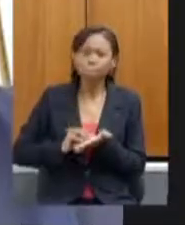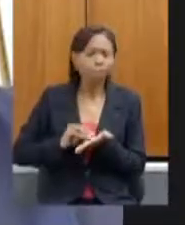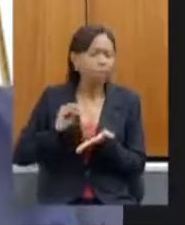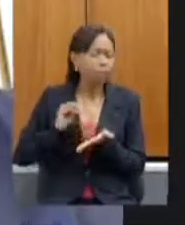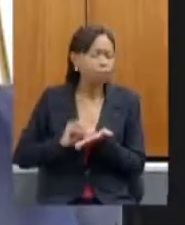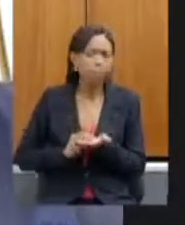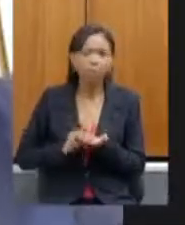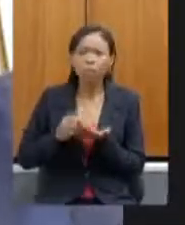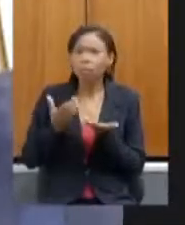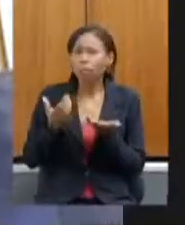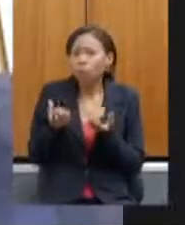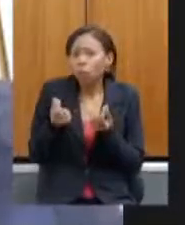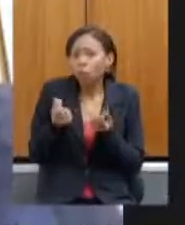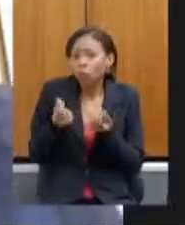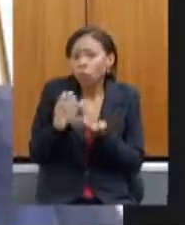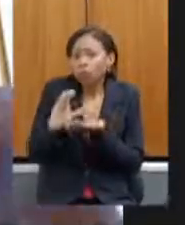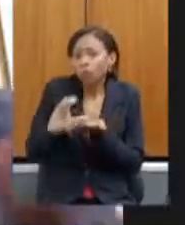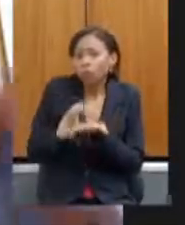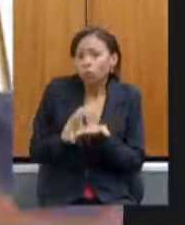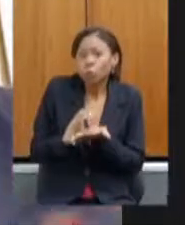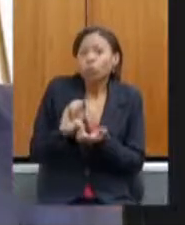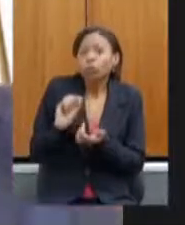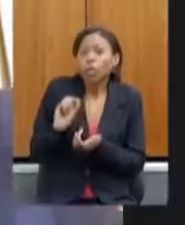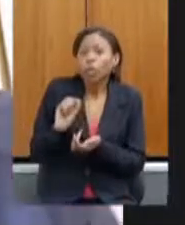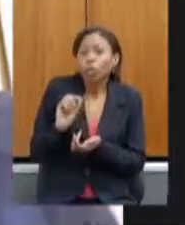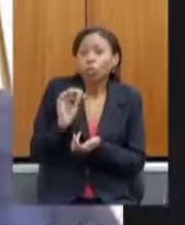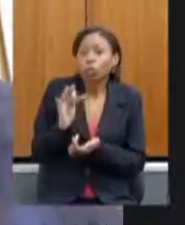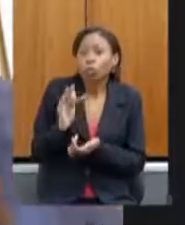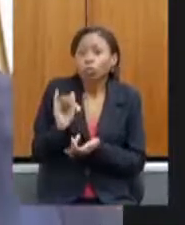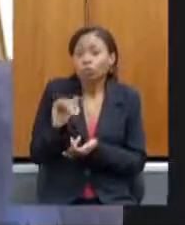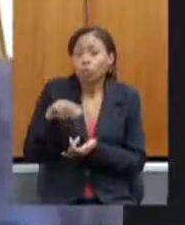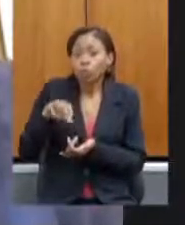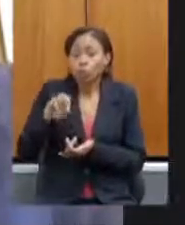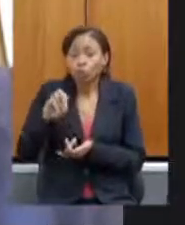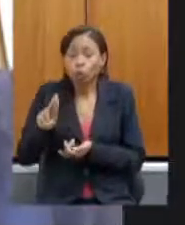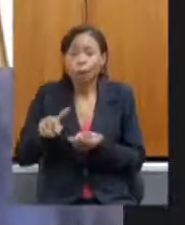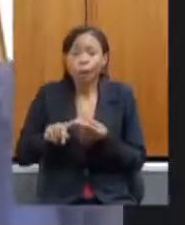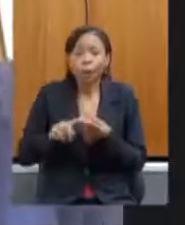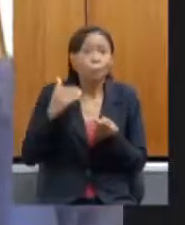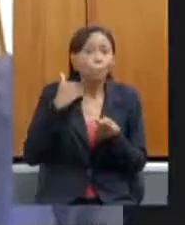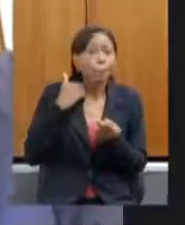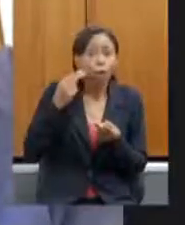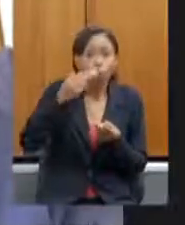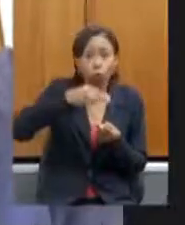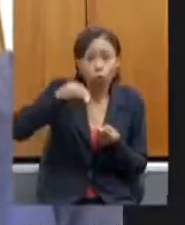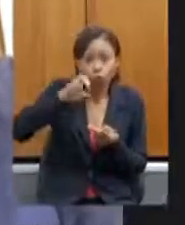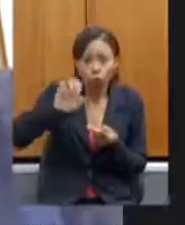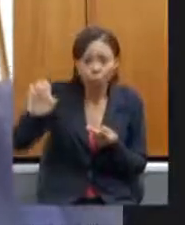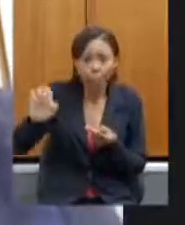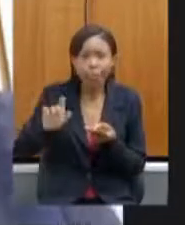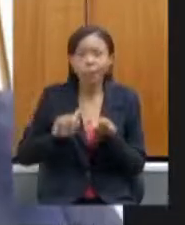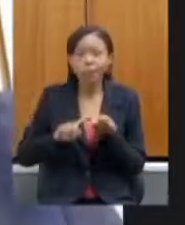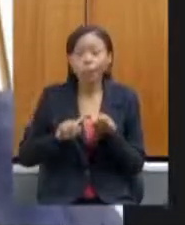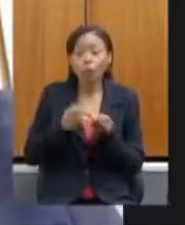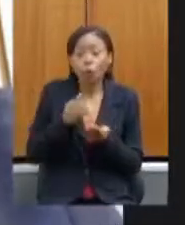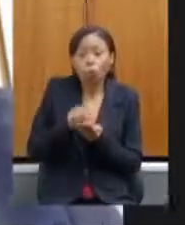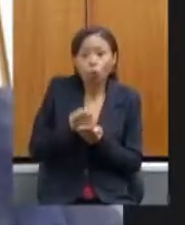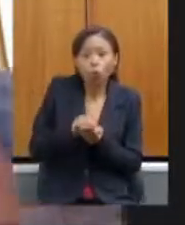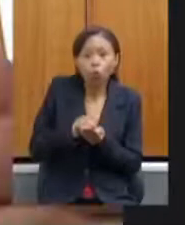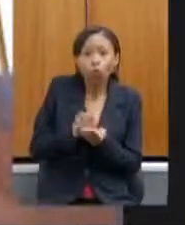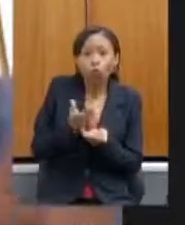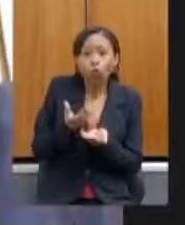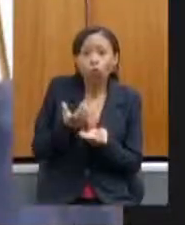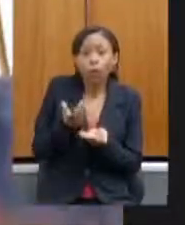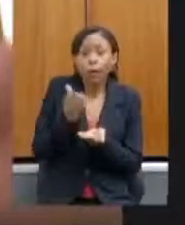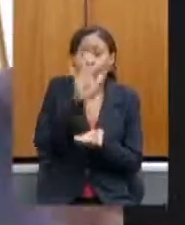recursos do FINOR do Banco do Nordeste do Fundo Nacional de Desenvolvimento para o Nordeste brasileiro do